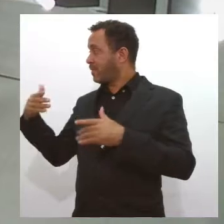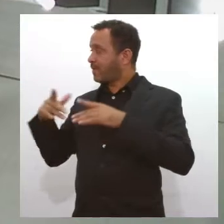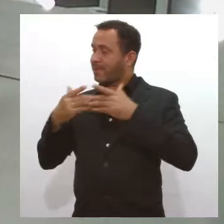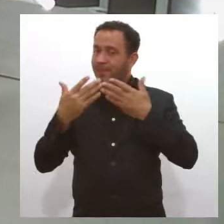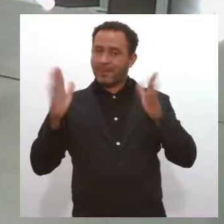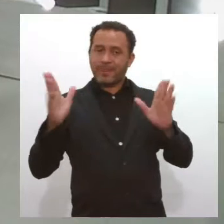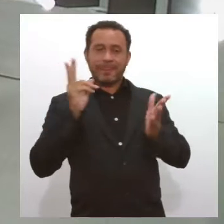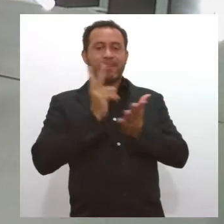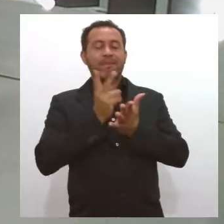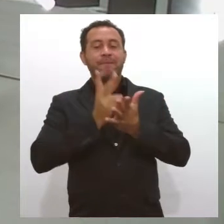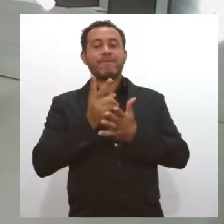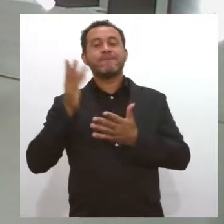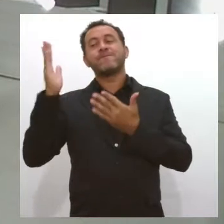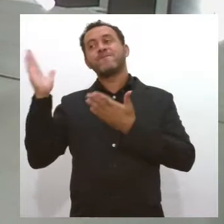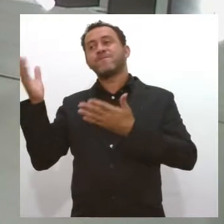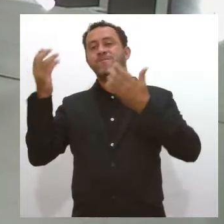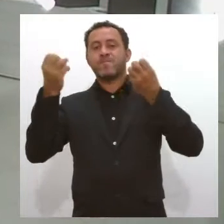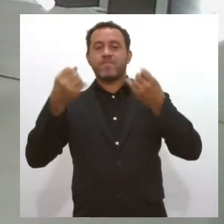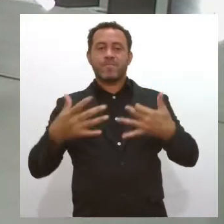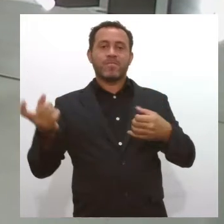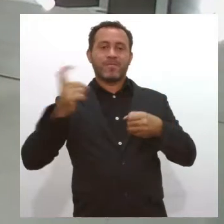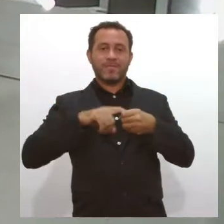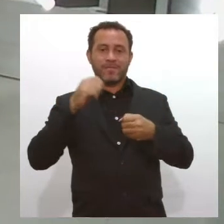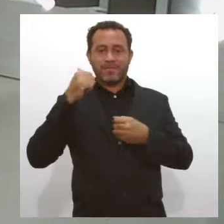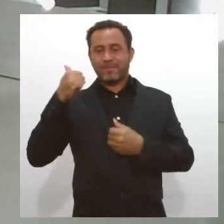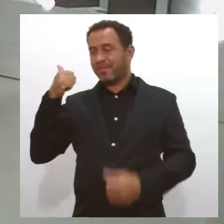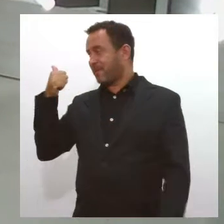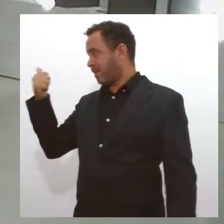LESI estão sempre abertas para que você volte sempre.